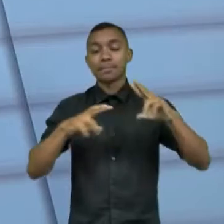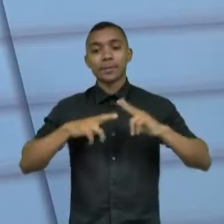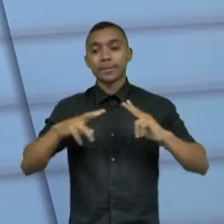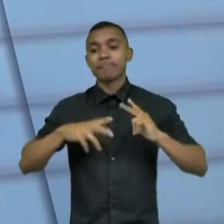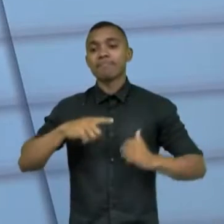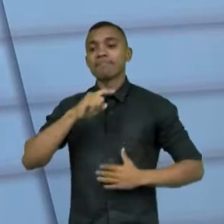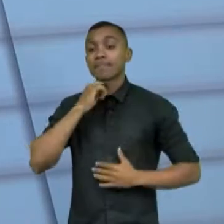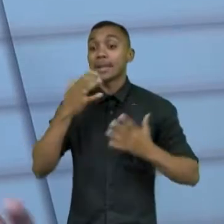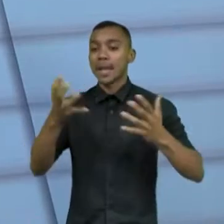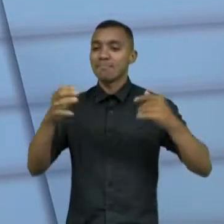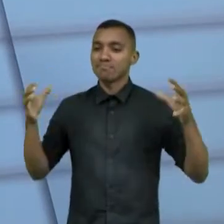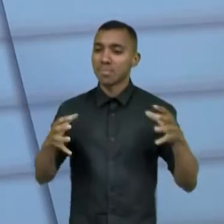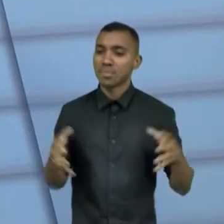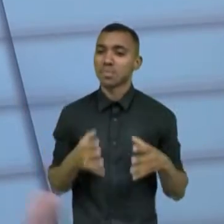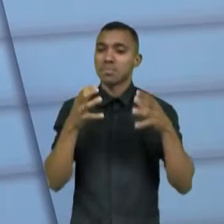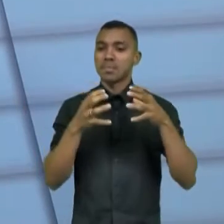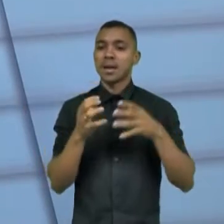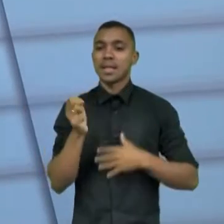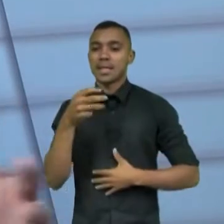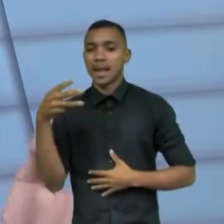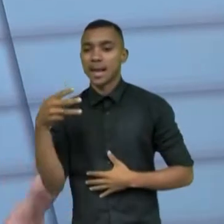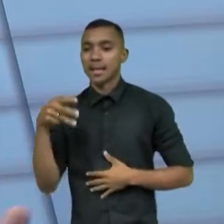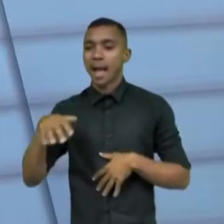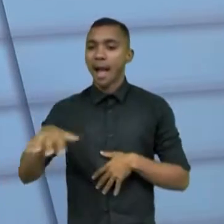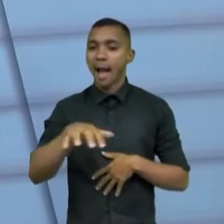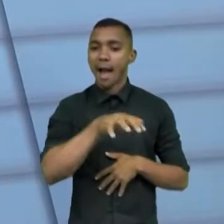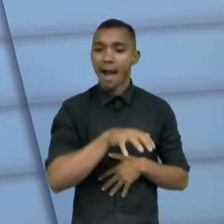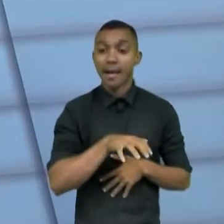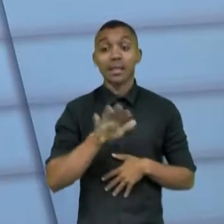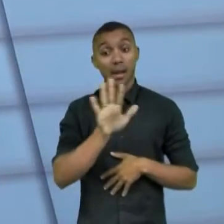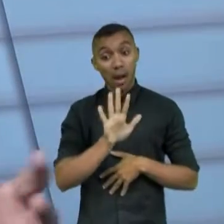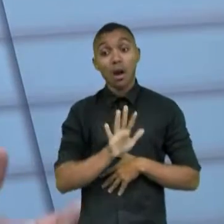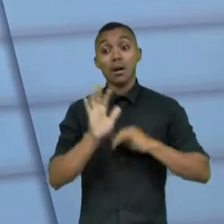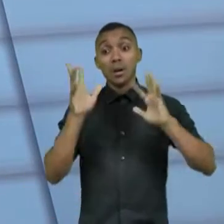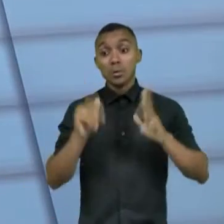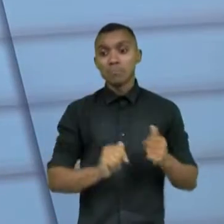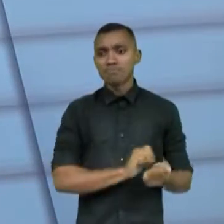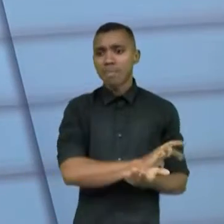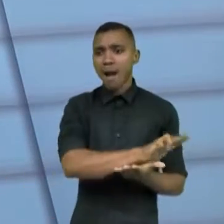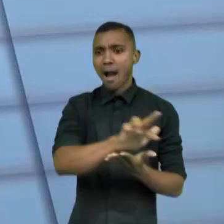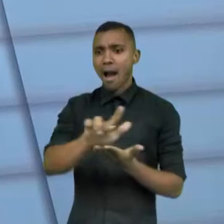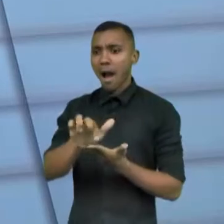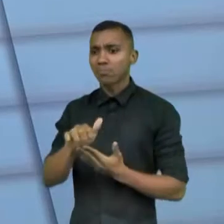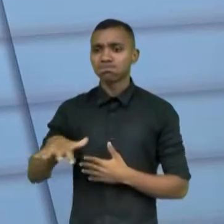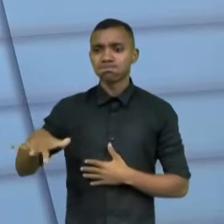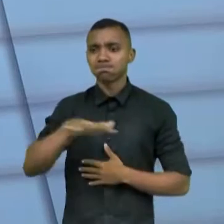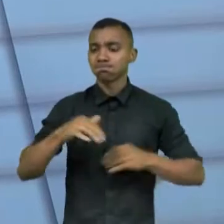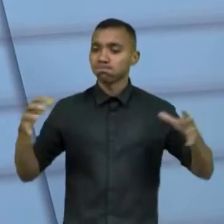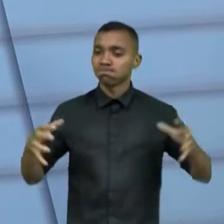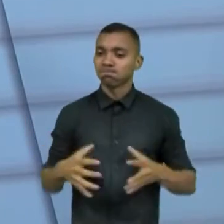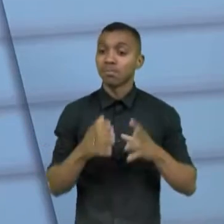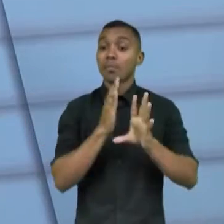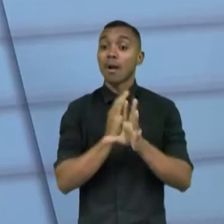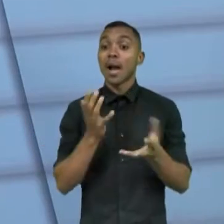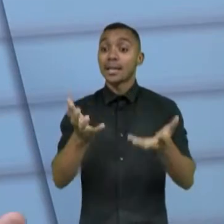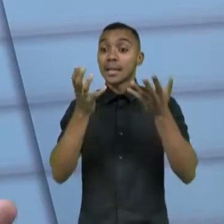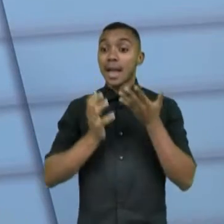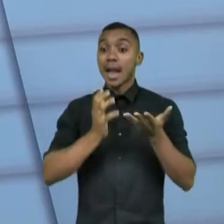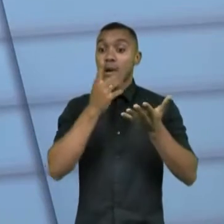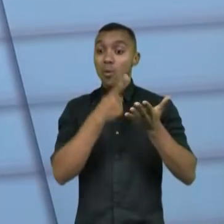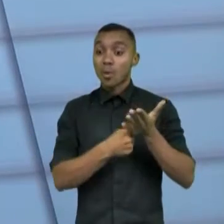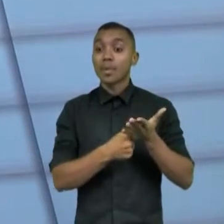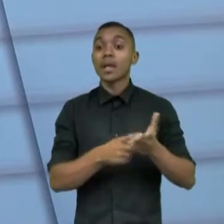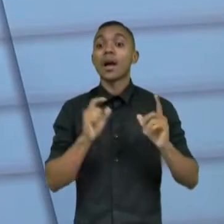a ideia é juntar todo mundo, né, não só esses três, essas três áreas, mas diversos outros setores, juntar todo mundo em prol de realizar o